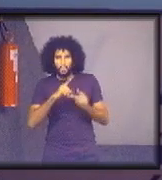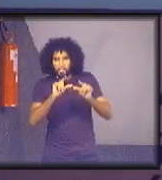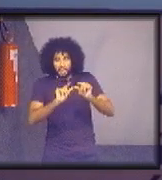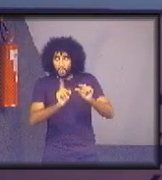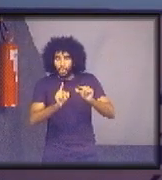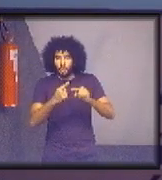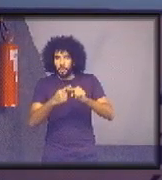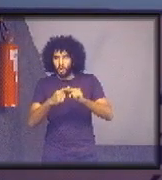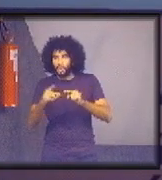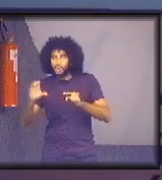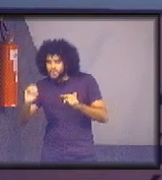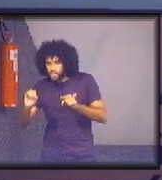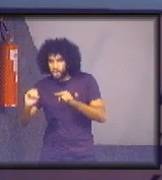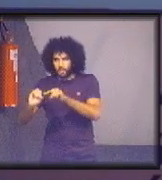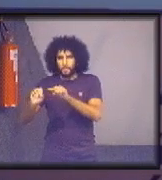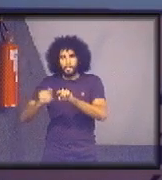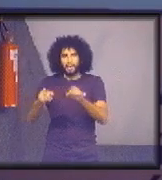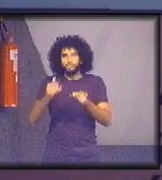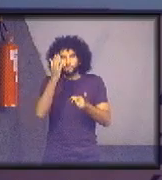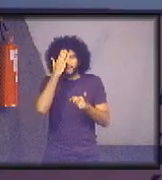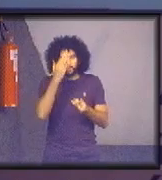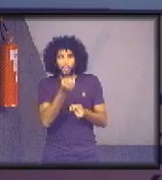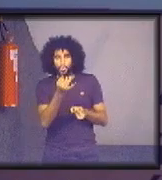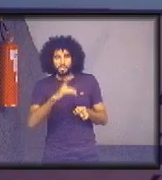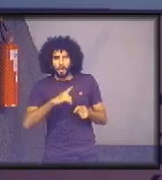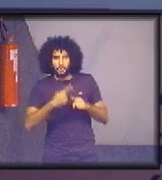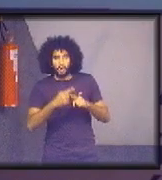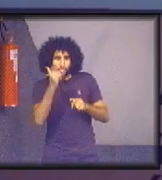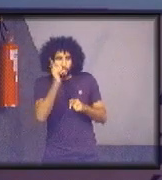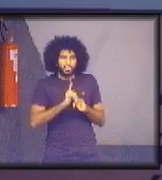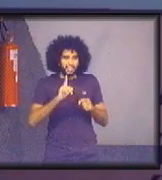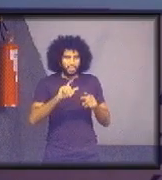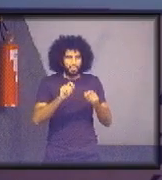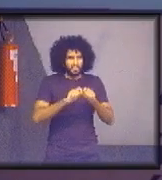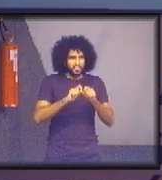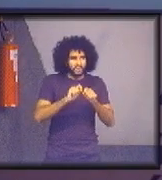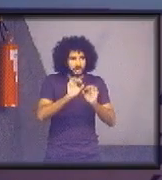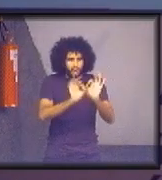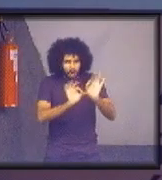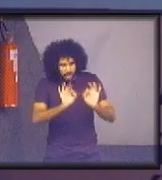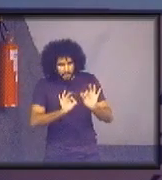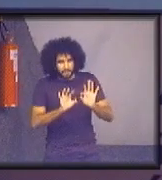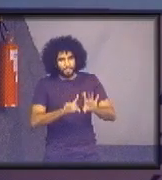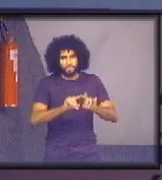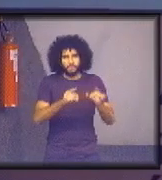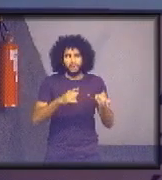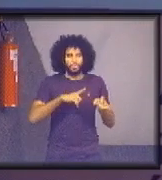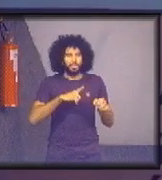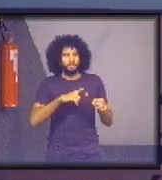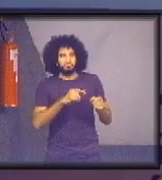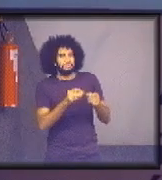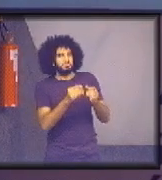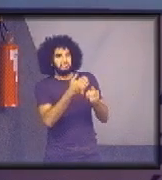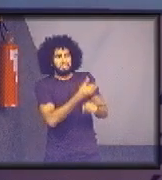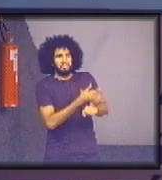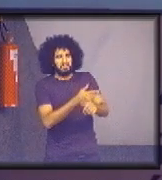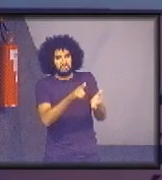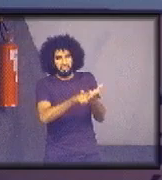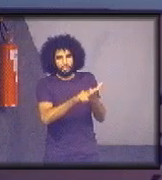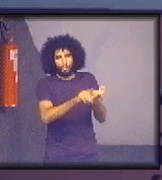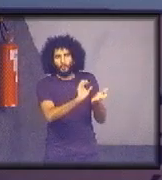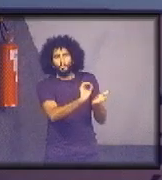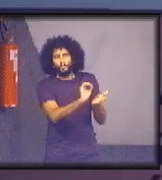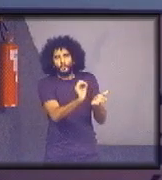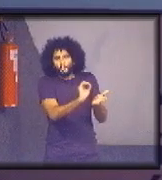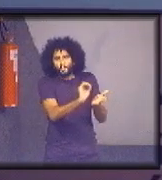se ele não sabe quantas ele tem, porque ele não consegue computar, aí você coloca indisponível, deixa em branco. Na verdade, nem não